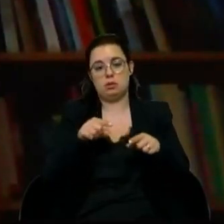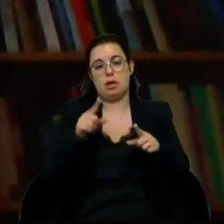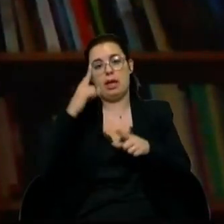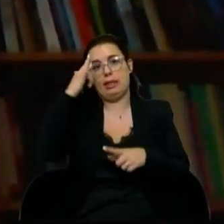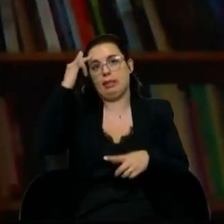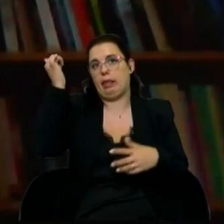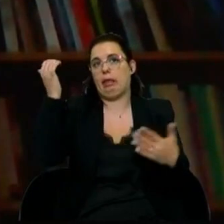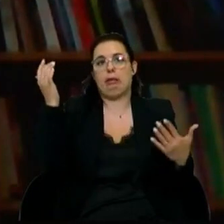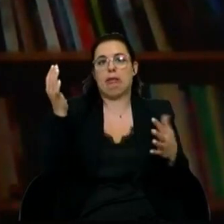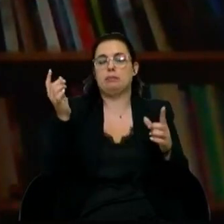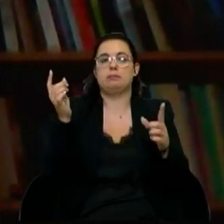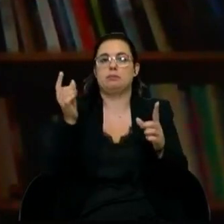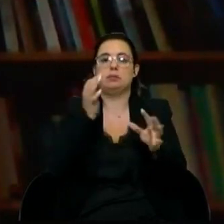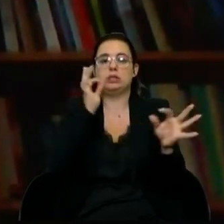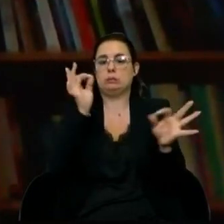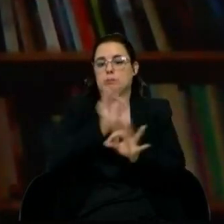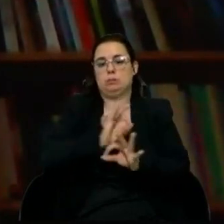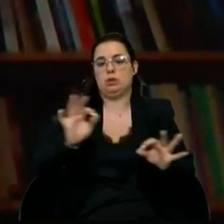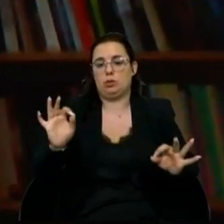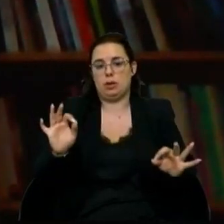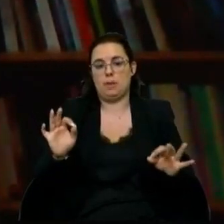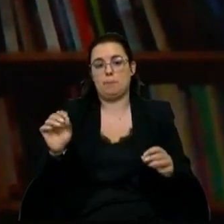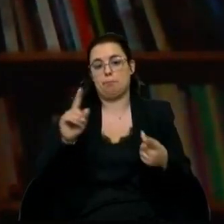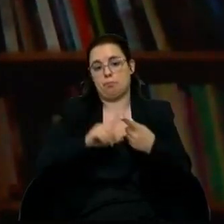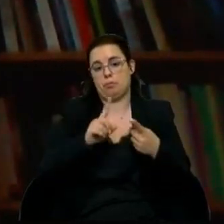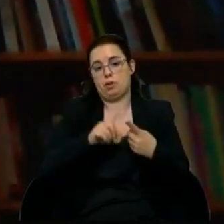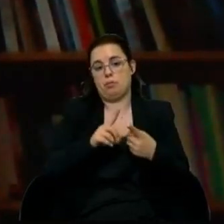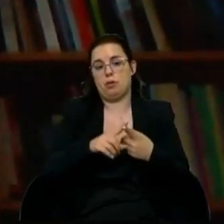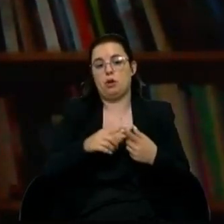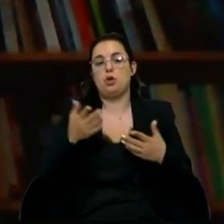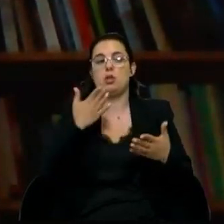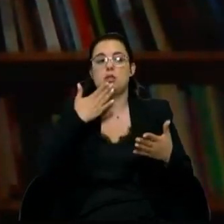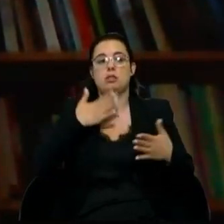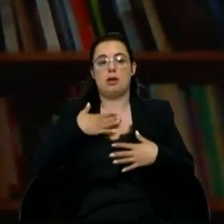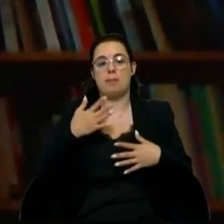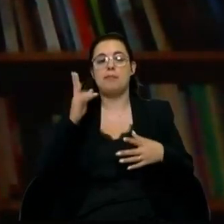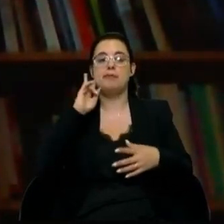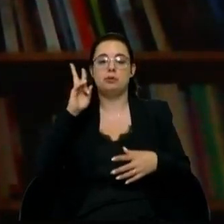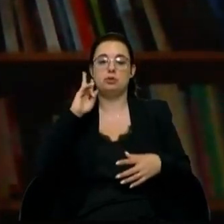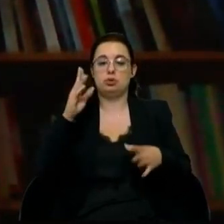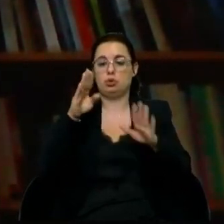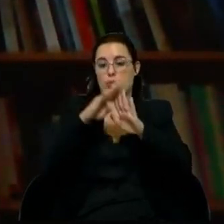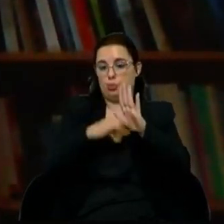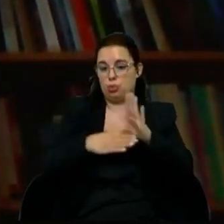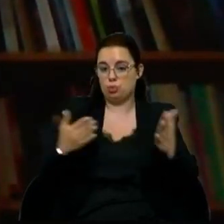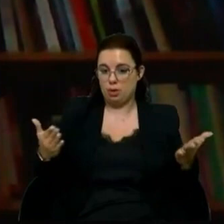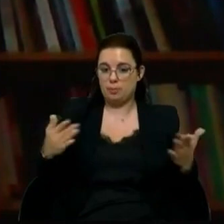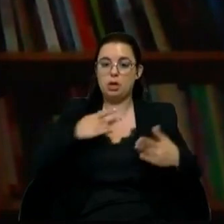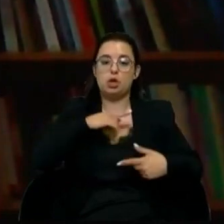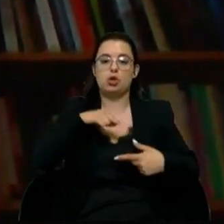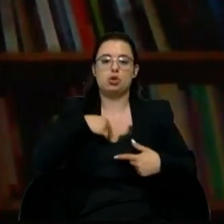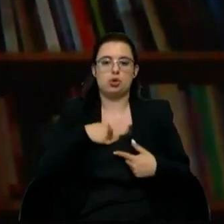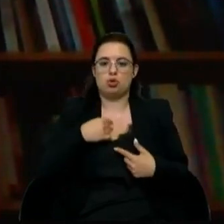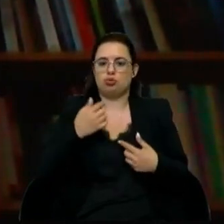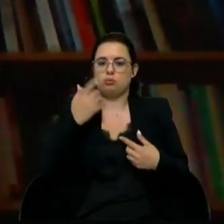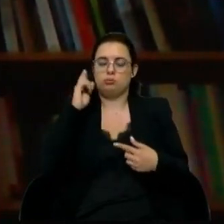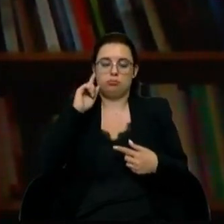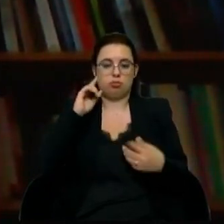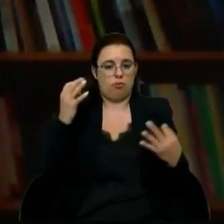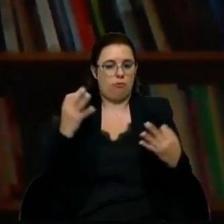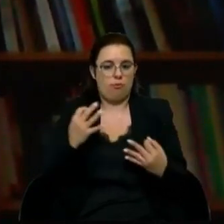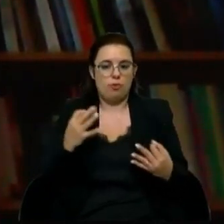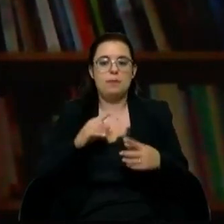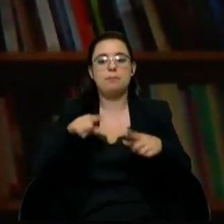uma ideia igualmente fantástica. Primeiramente, permite-nos valorizar o programa que a todos nos impactou e depois é uma